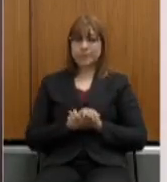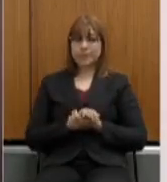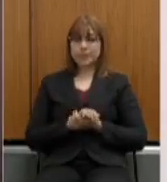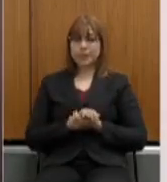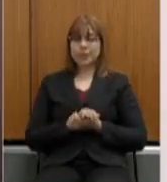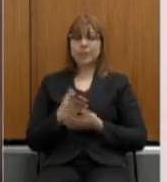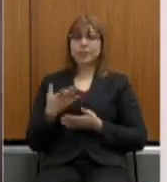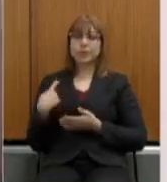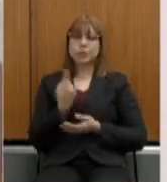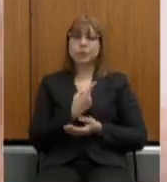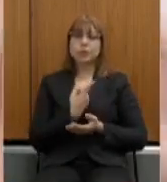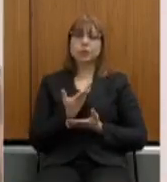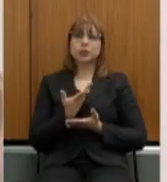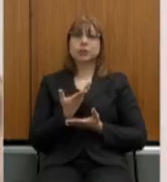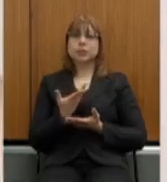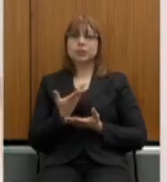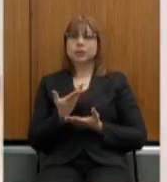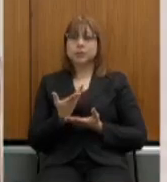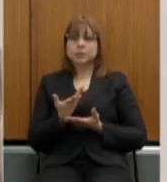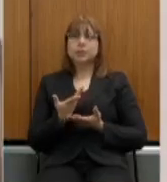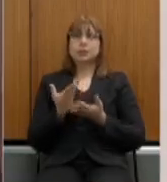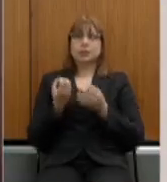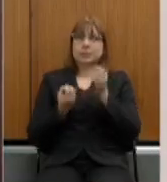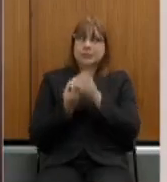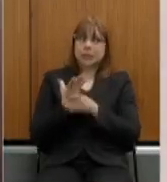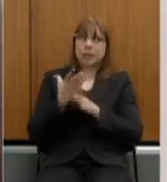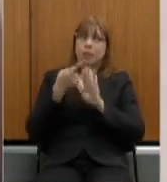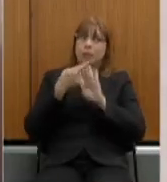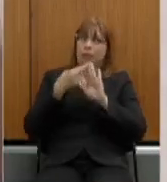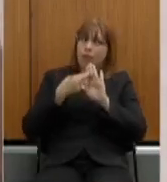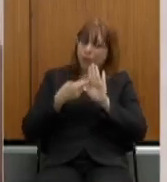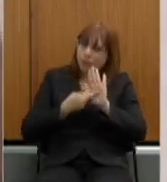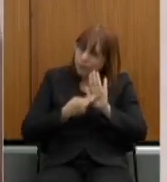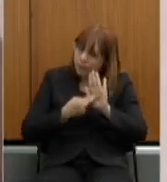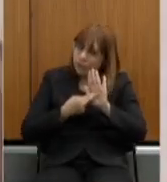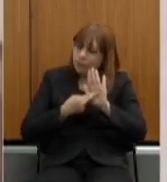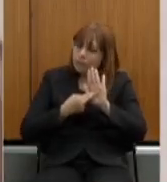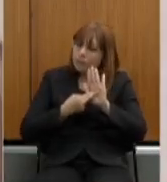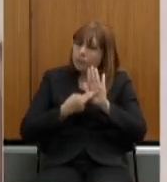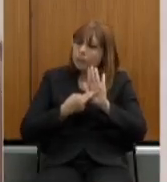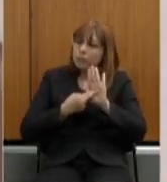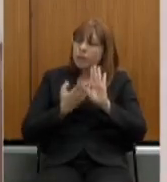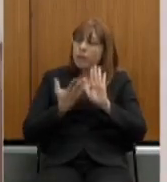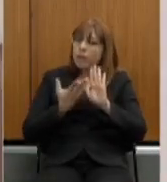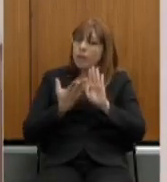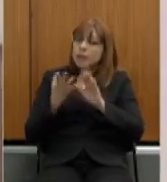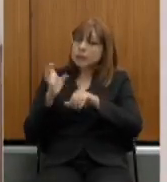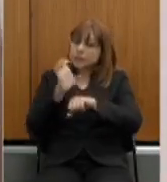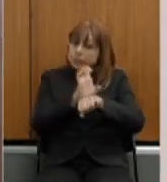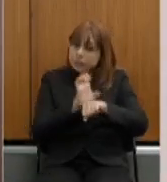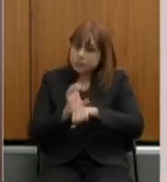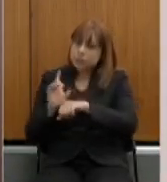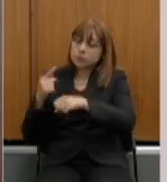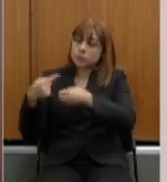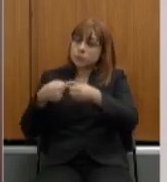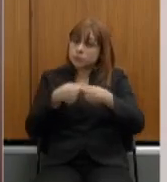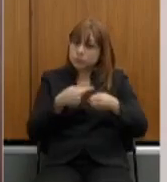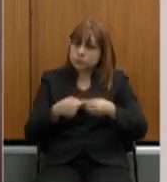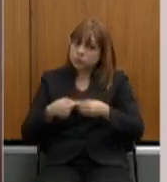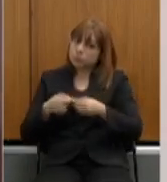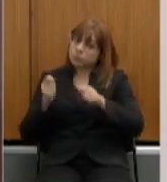fizesse uma norma em que deixasse aos estados e municípios a possibilidade de